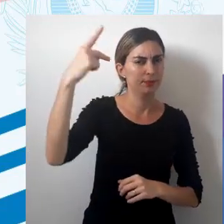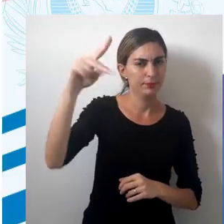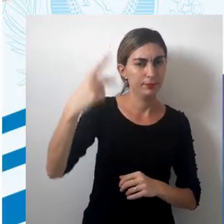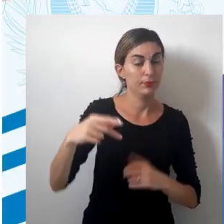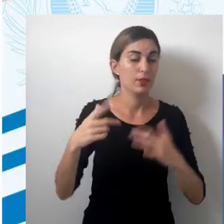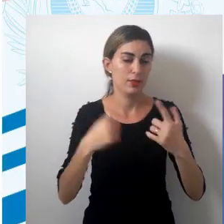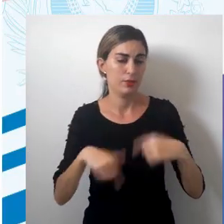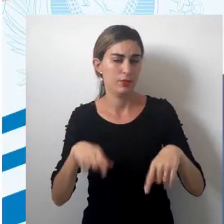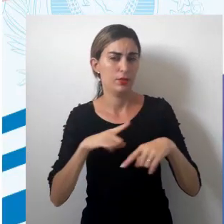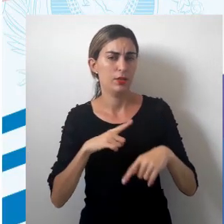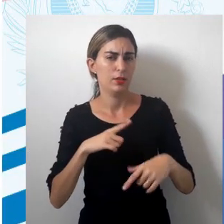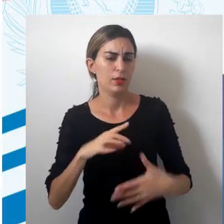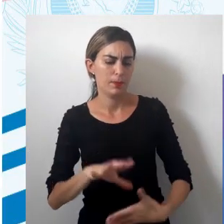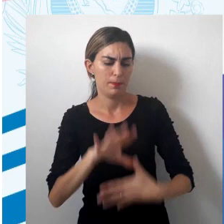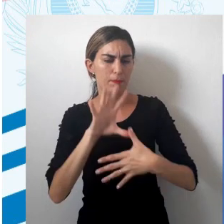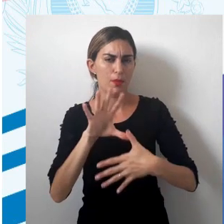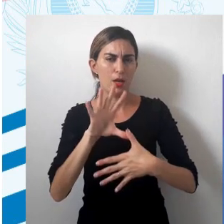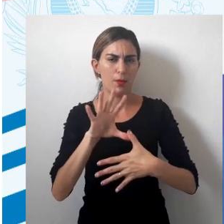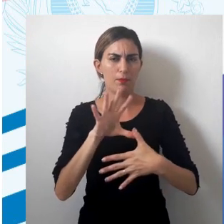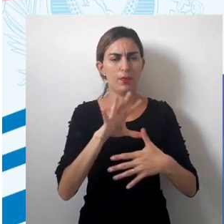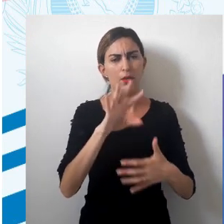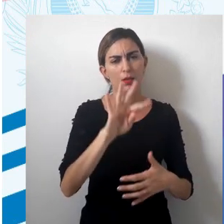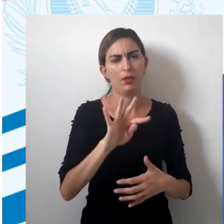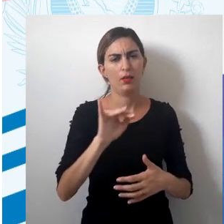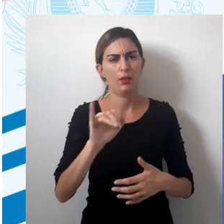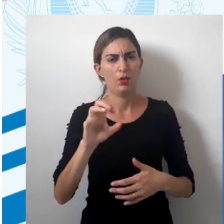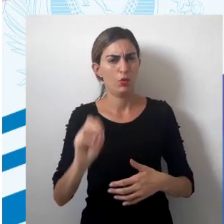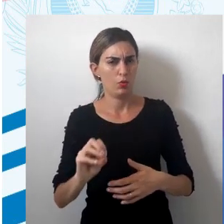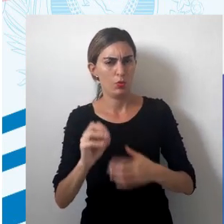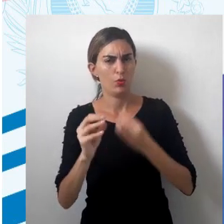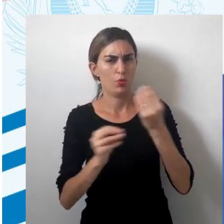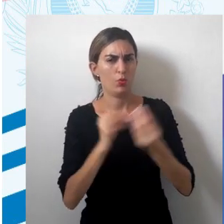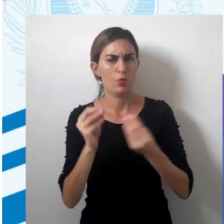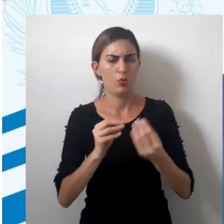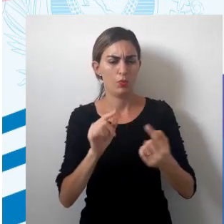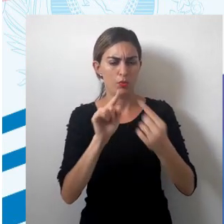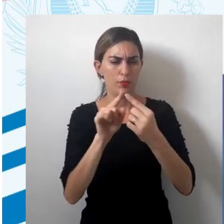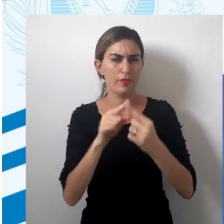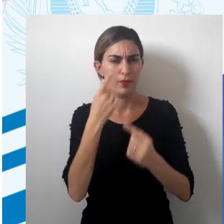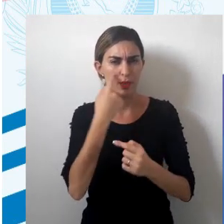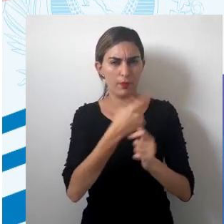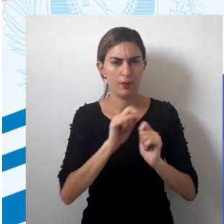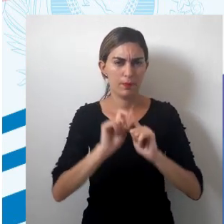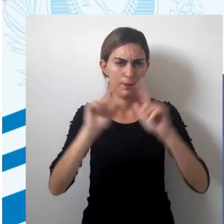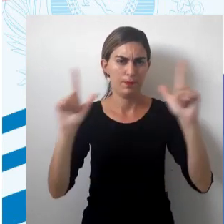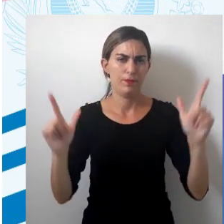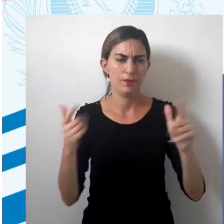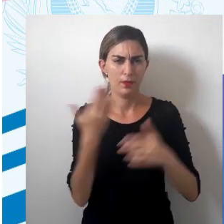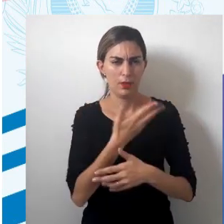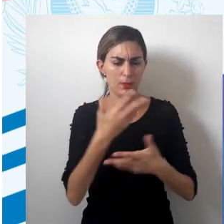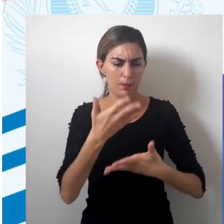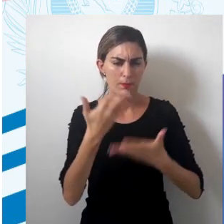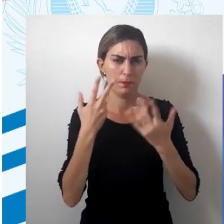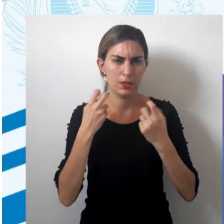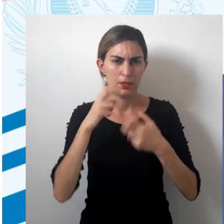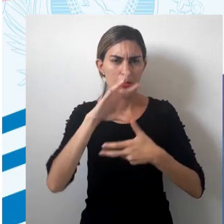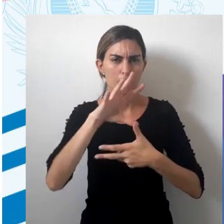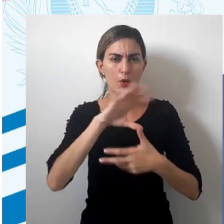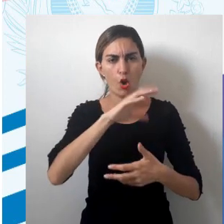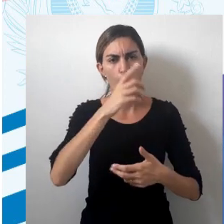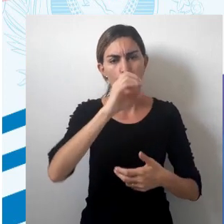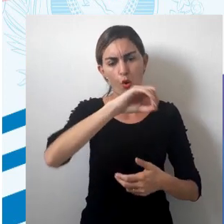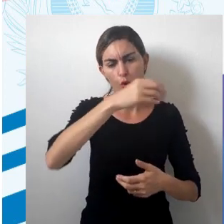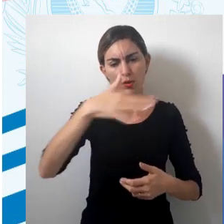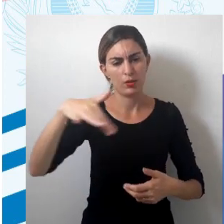Então, a gente vai ter os chamados mapas T e O, né? De acordo com como está aí na tela, a gente percebe o